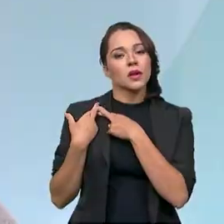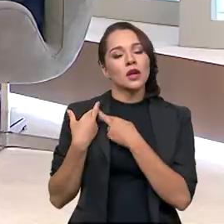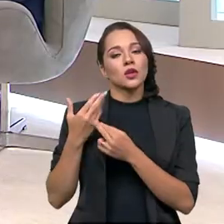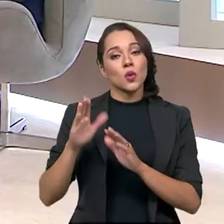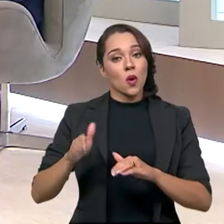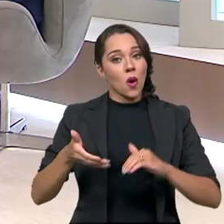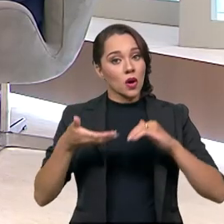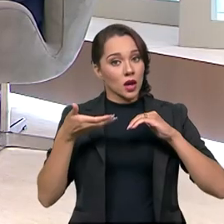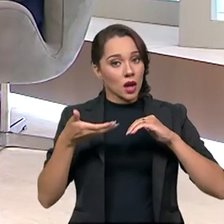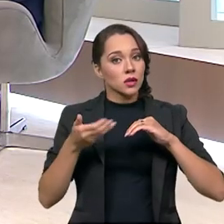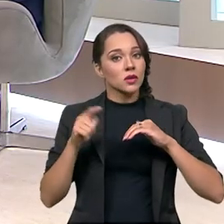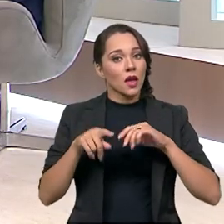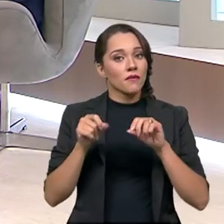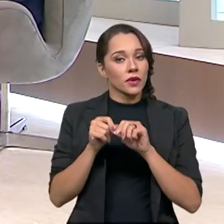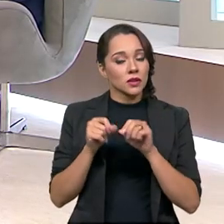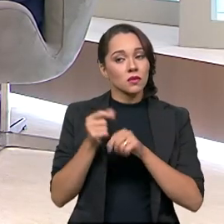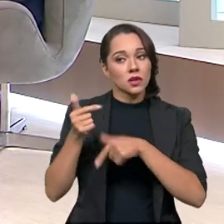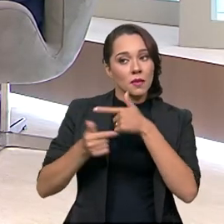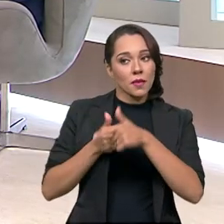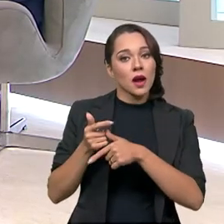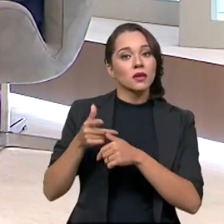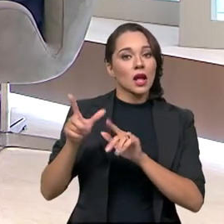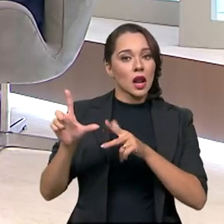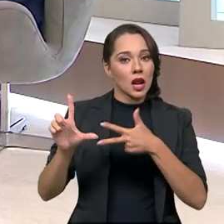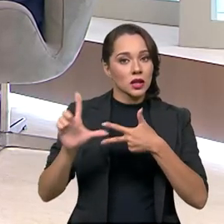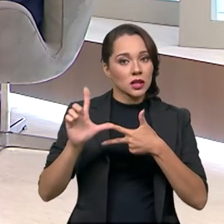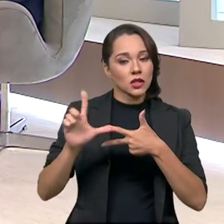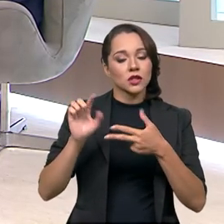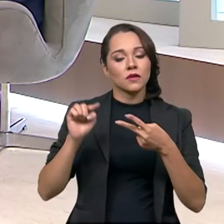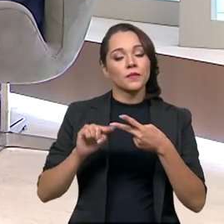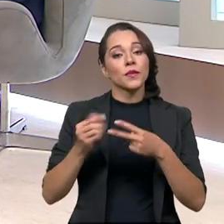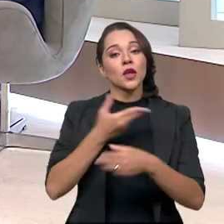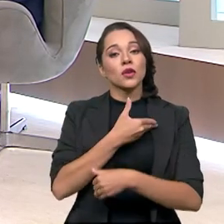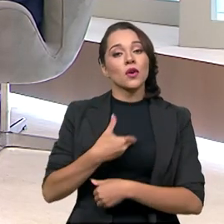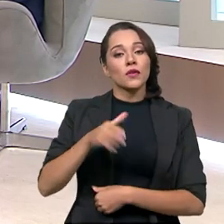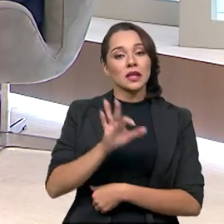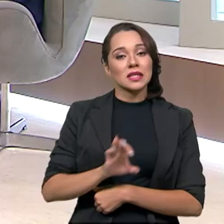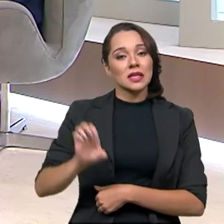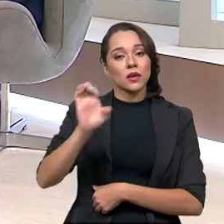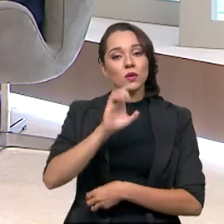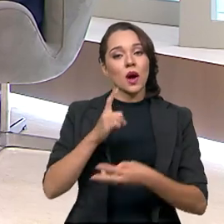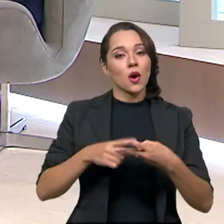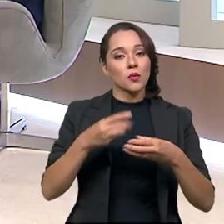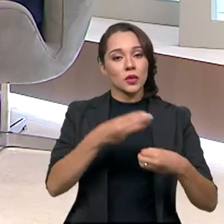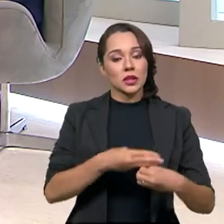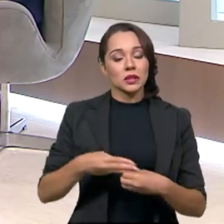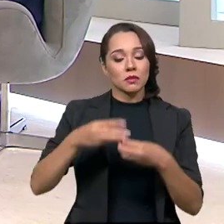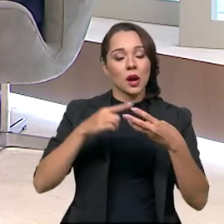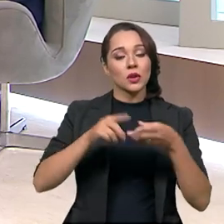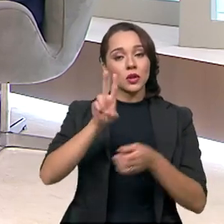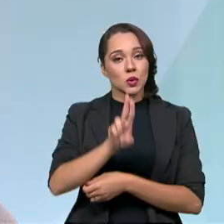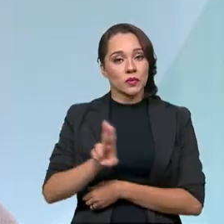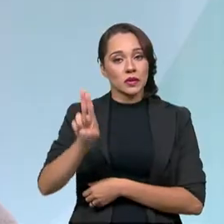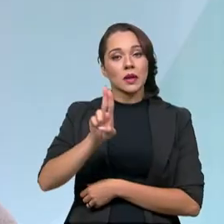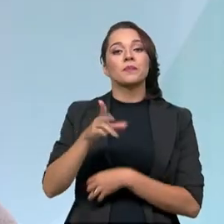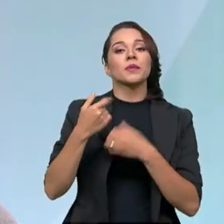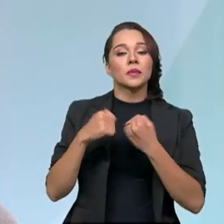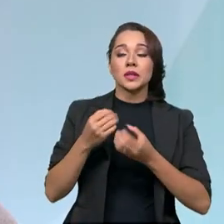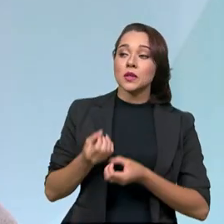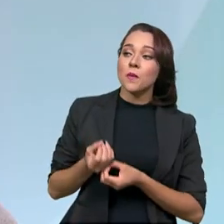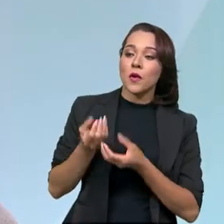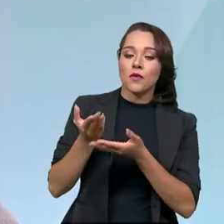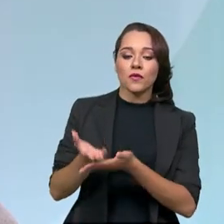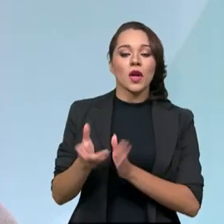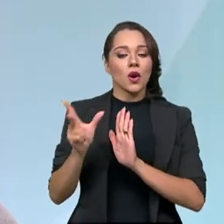Congresso Nacional, que é fazer uma alteração legislativa, dos governos estaduais, municipais, das universidades, que têm que prover